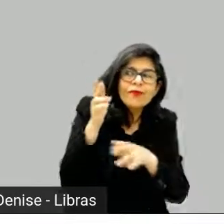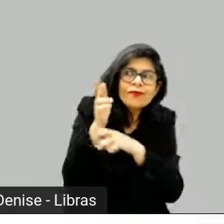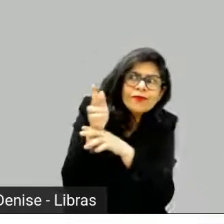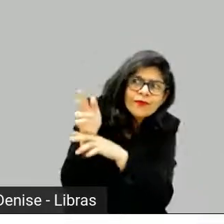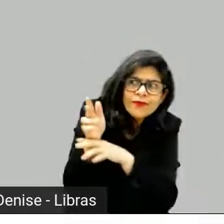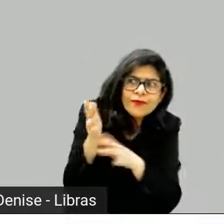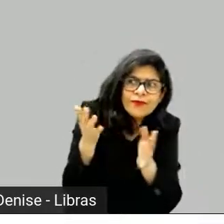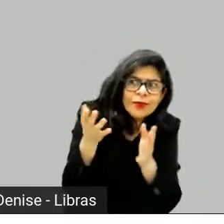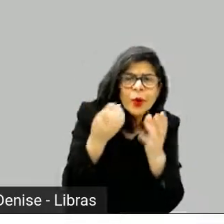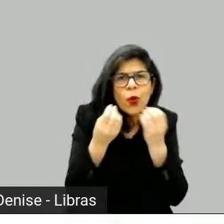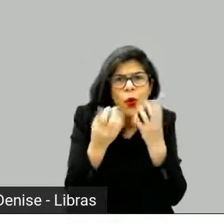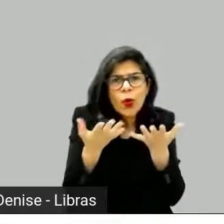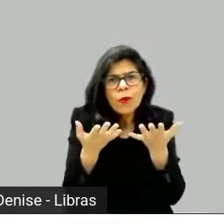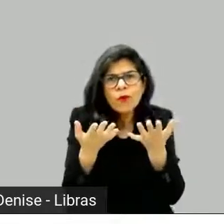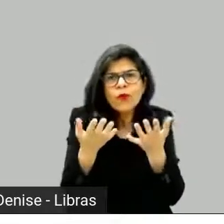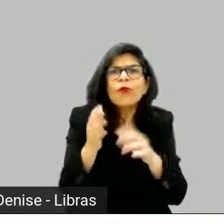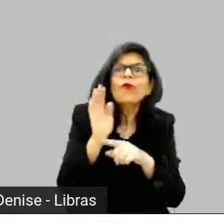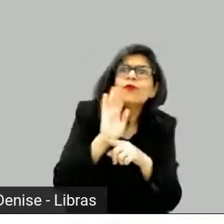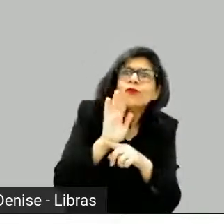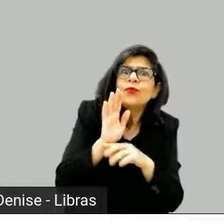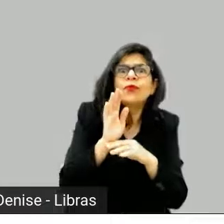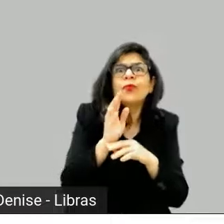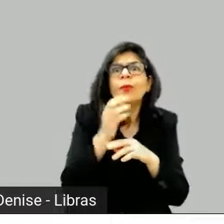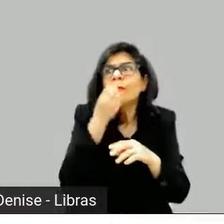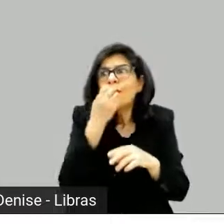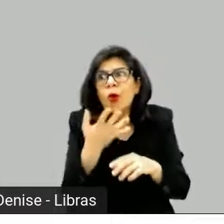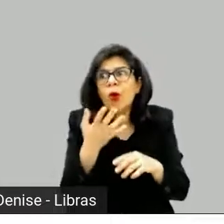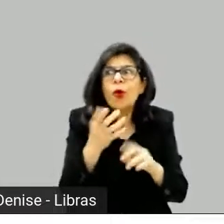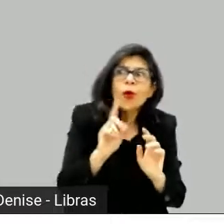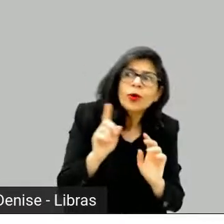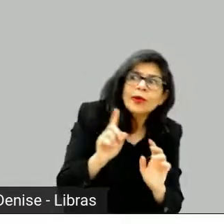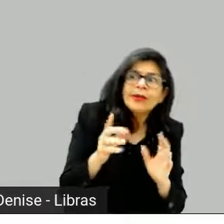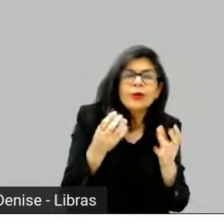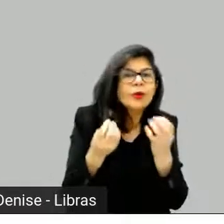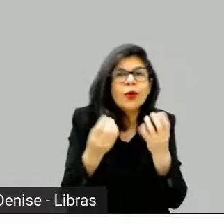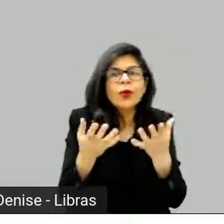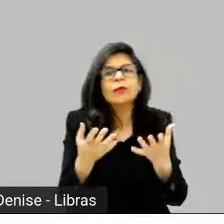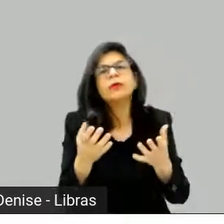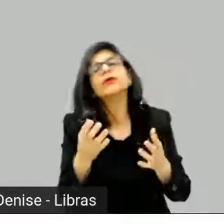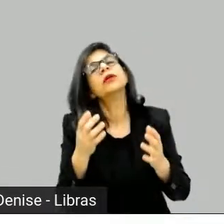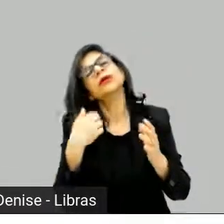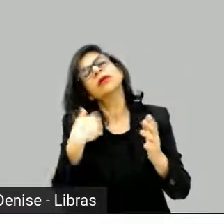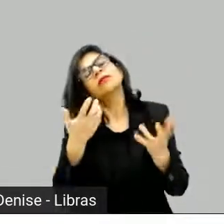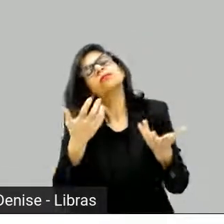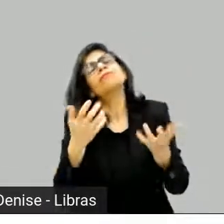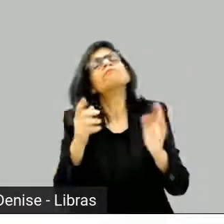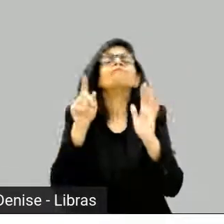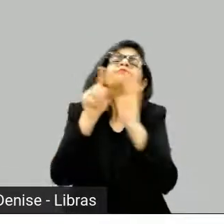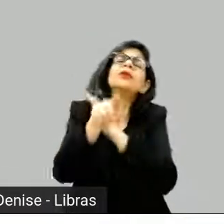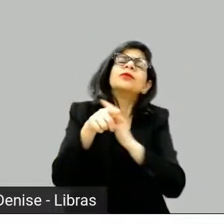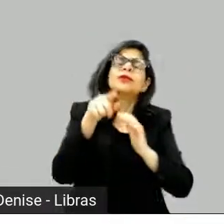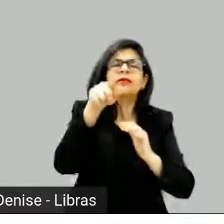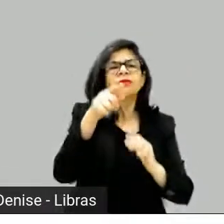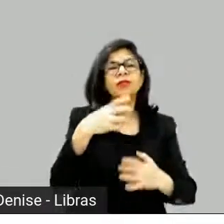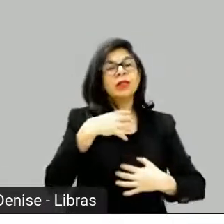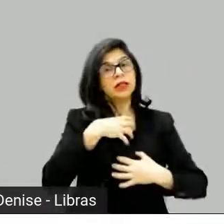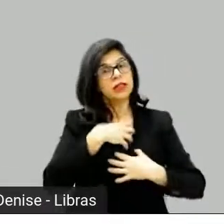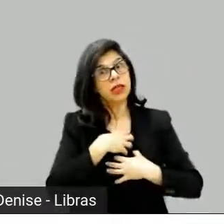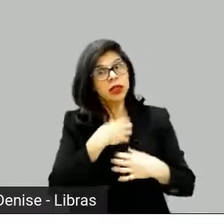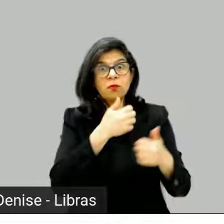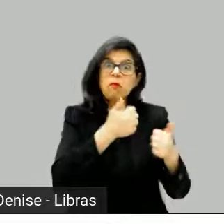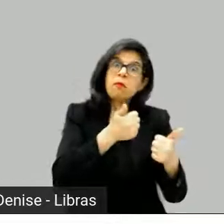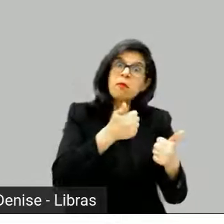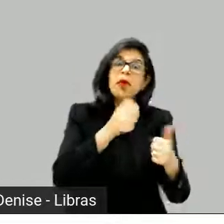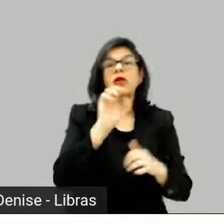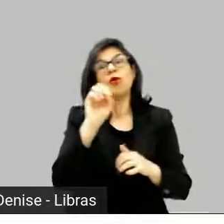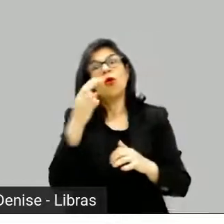saber se você sempre se sente confiante quando você entra, ou se cada um é uma coisa nova que te desafia do mesmo